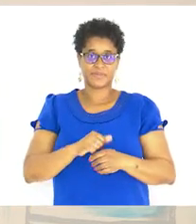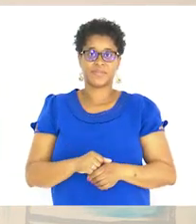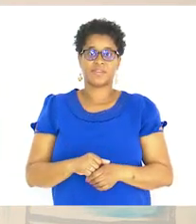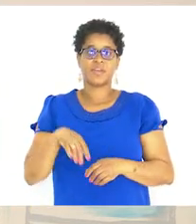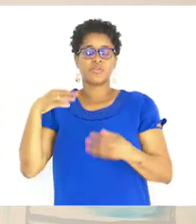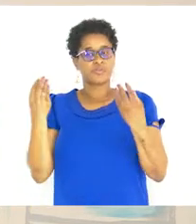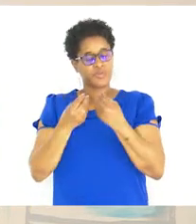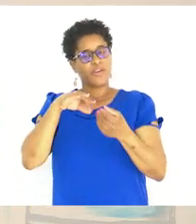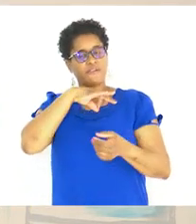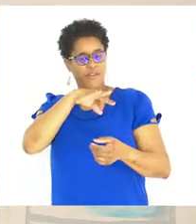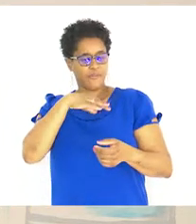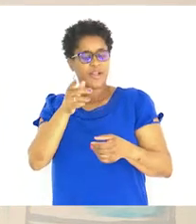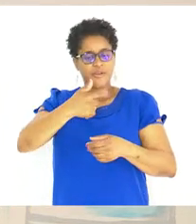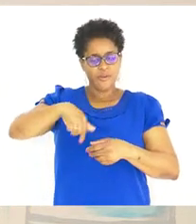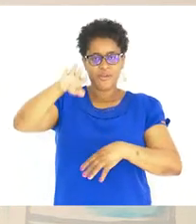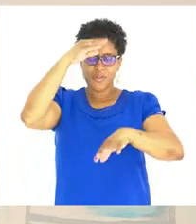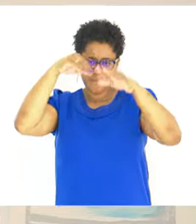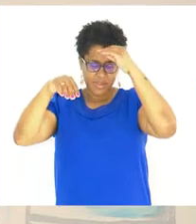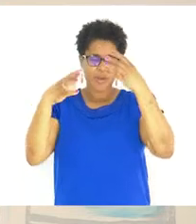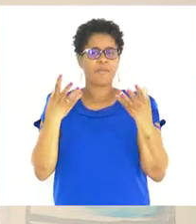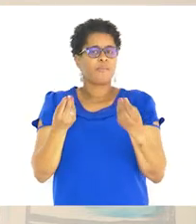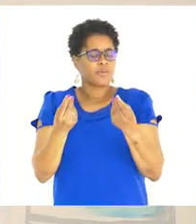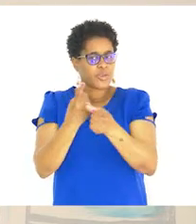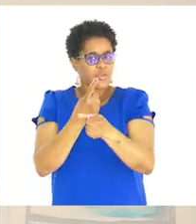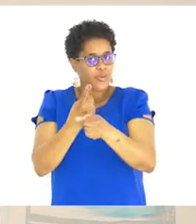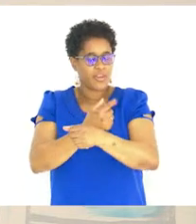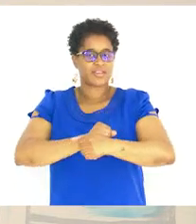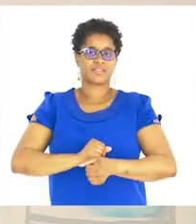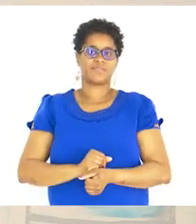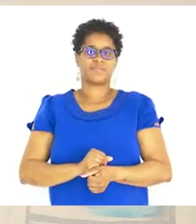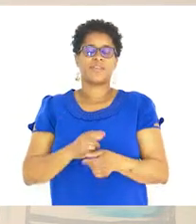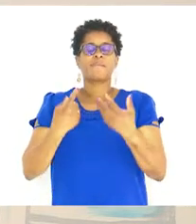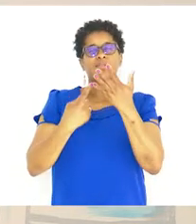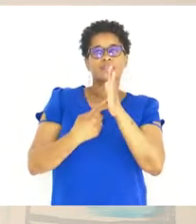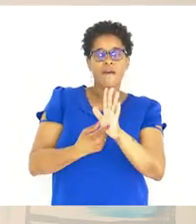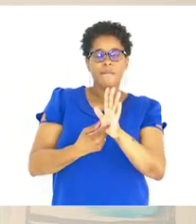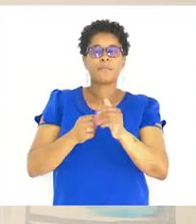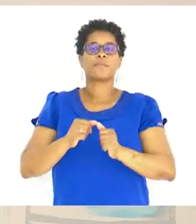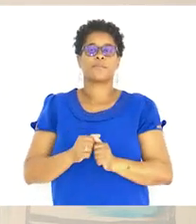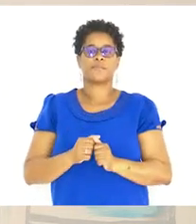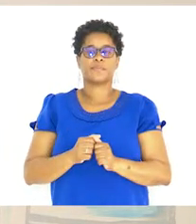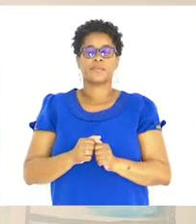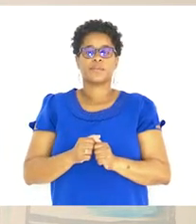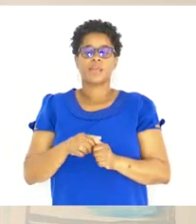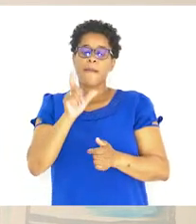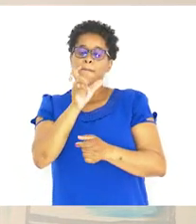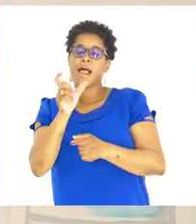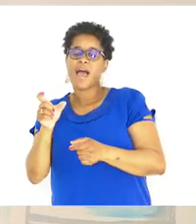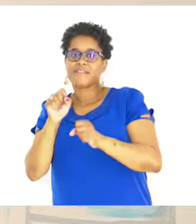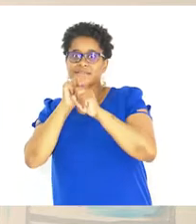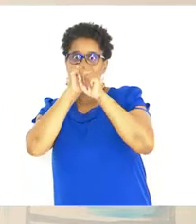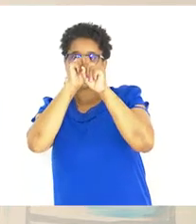Com a família nós aprendemos muitas coisas Como por exemplo As palavras